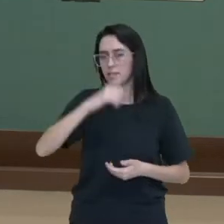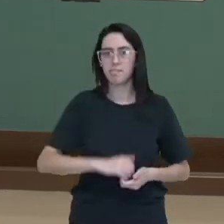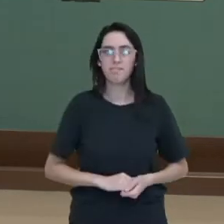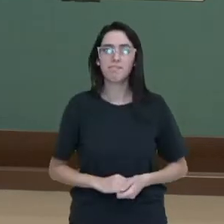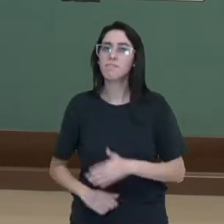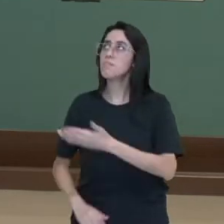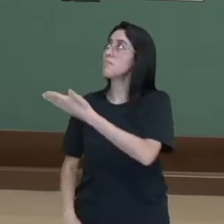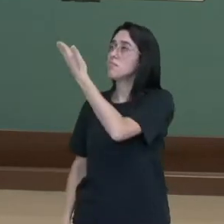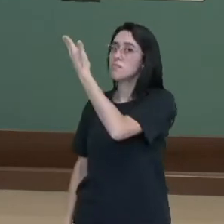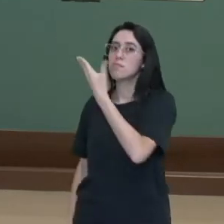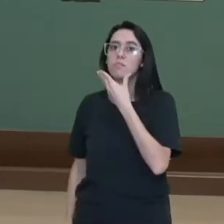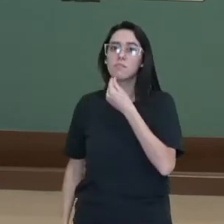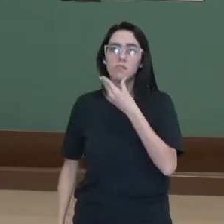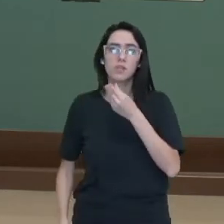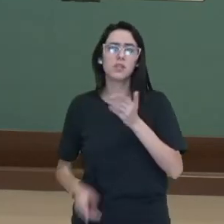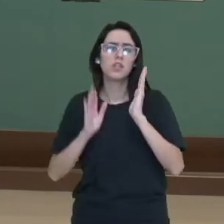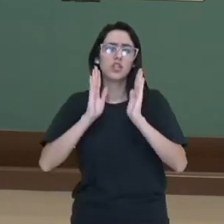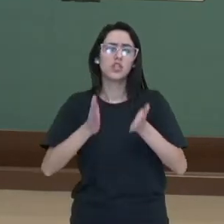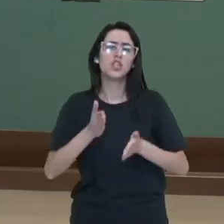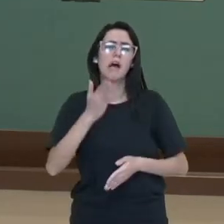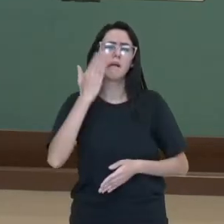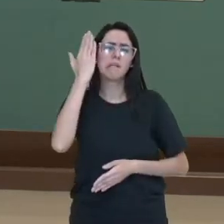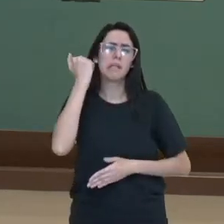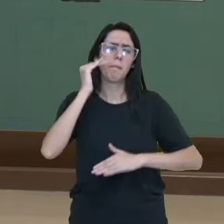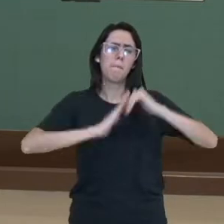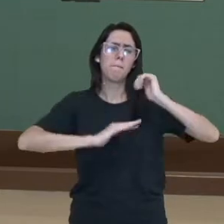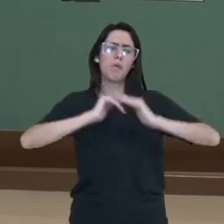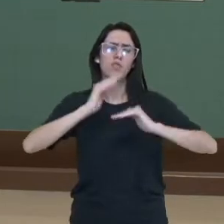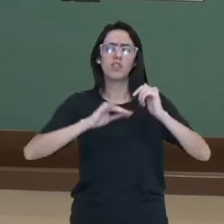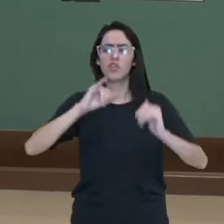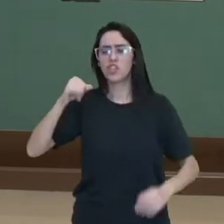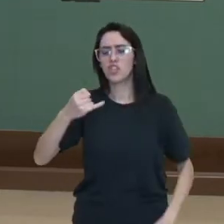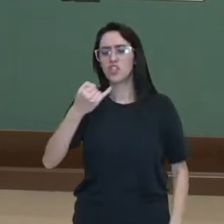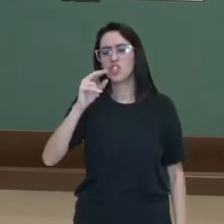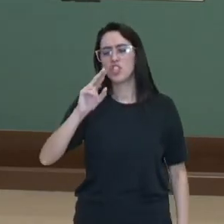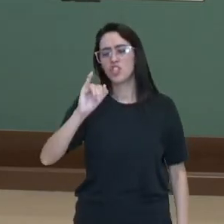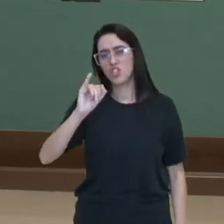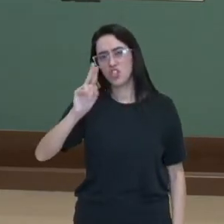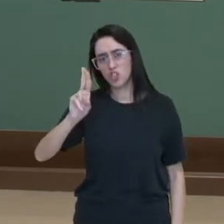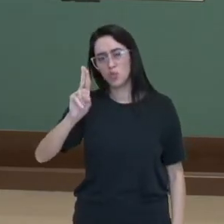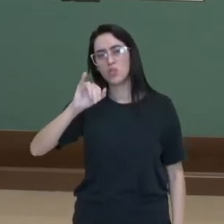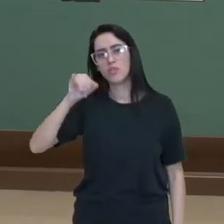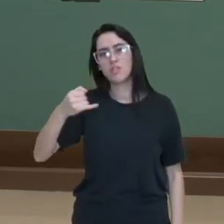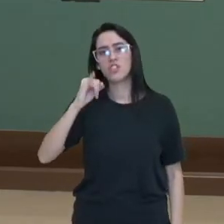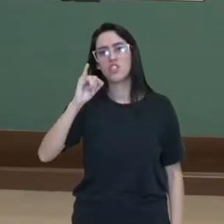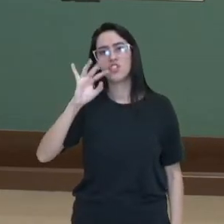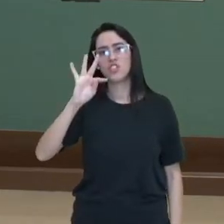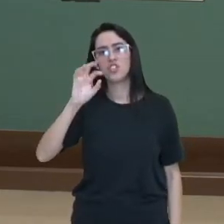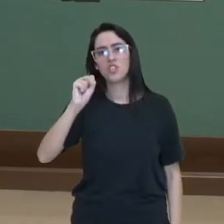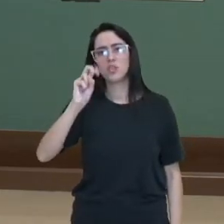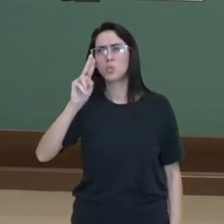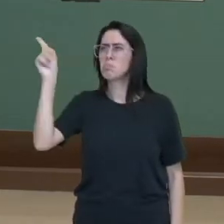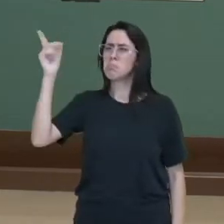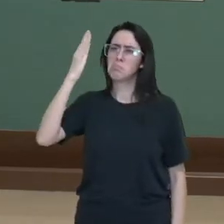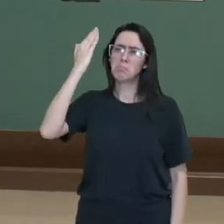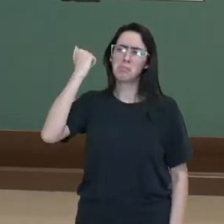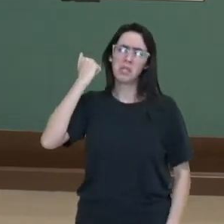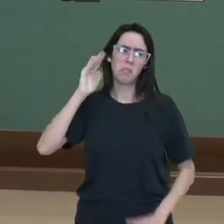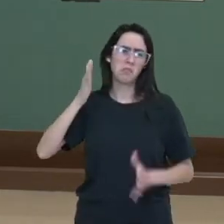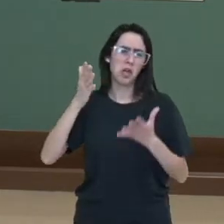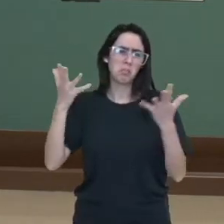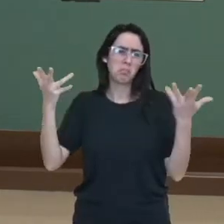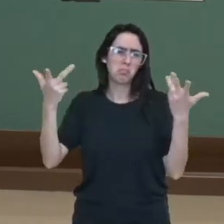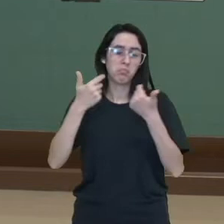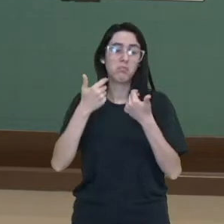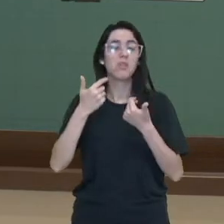mestre de jiu-jitsu, tá? Uma outra luta japonesa. E a partir dos golpes do